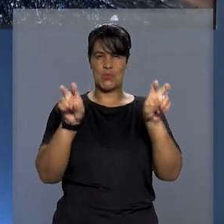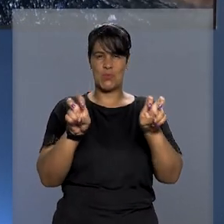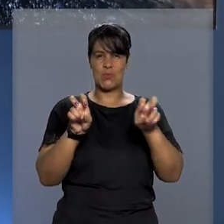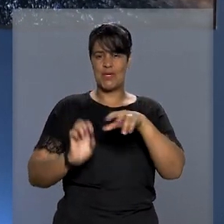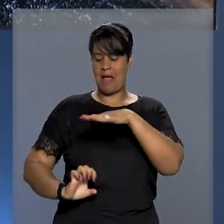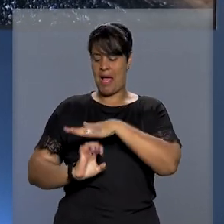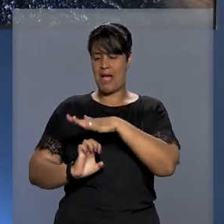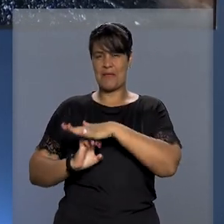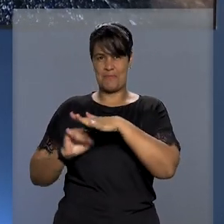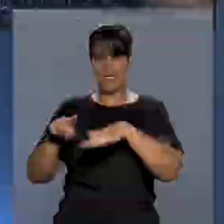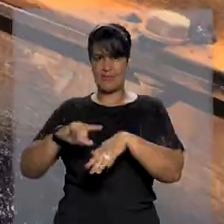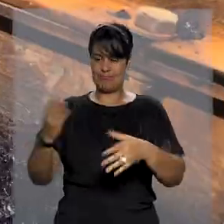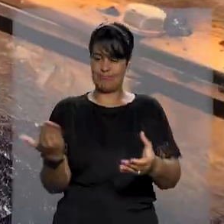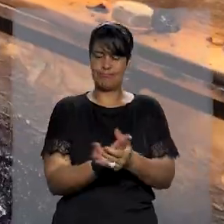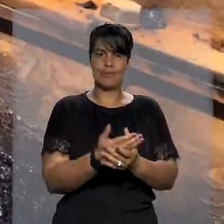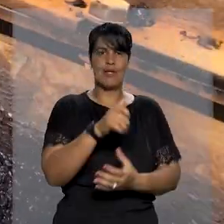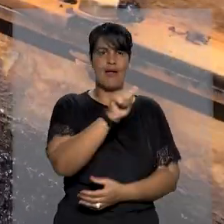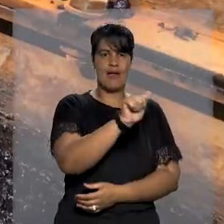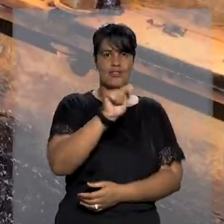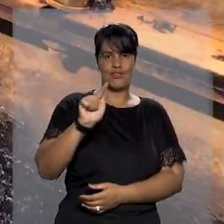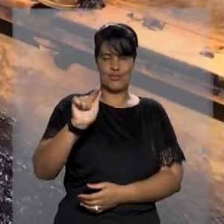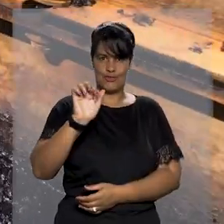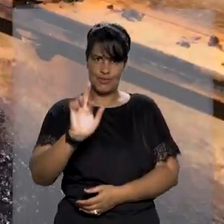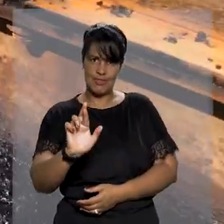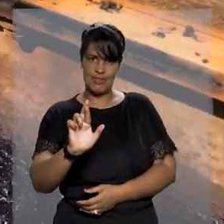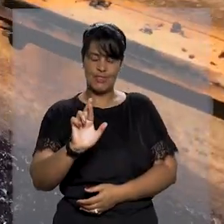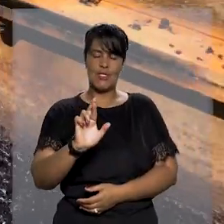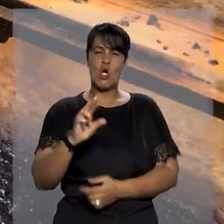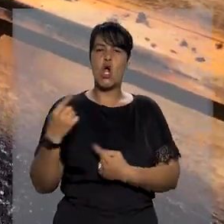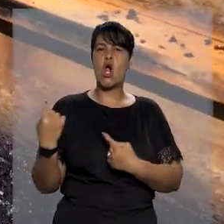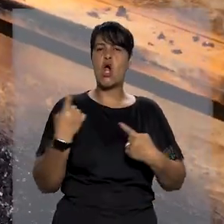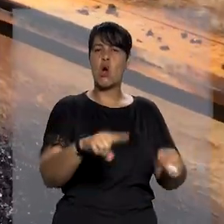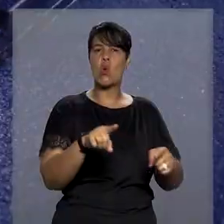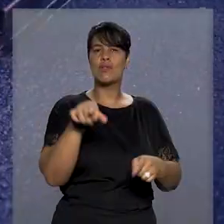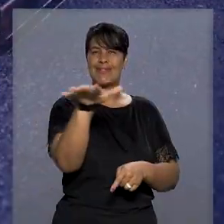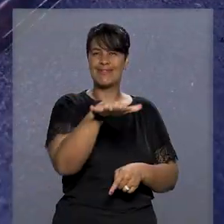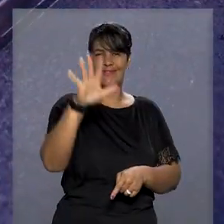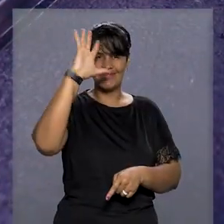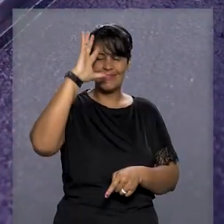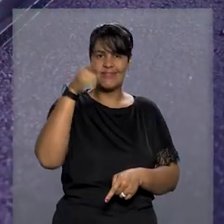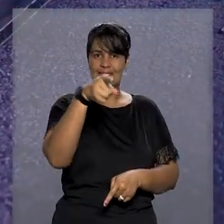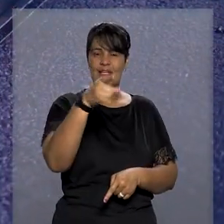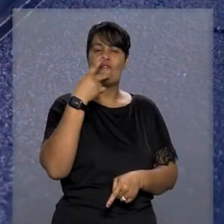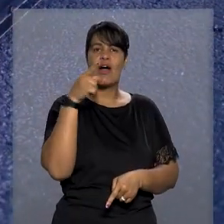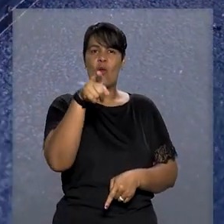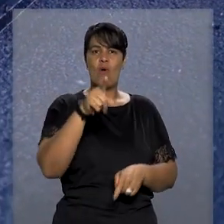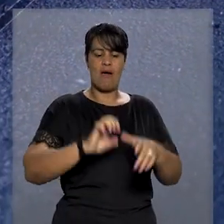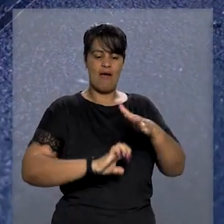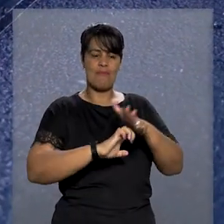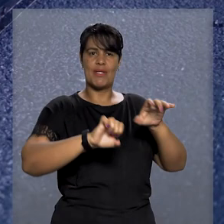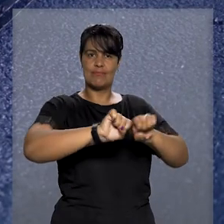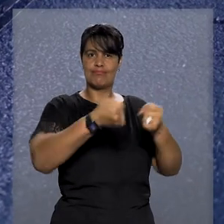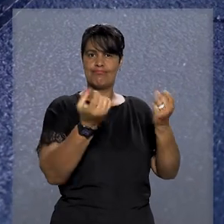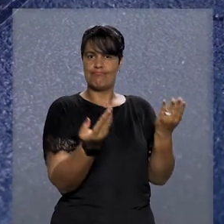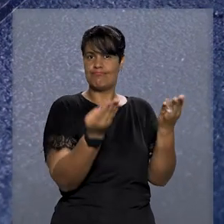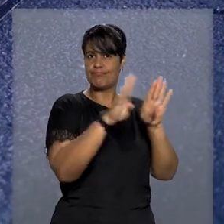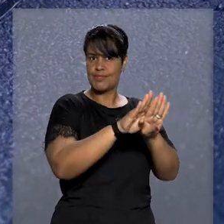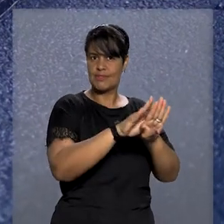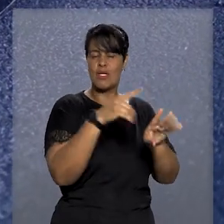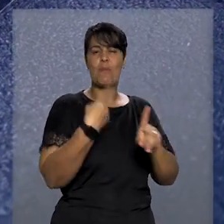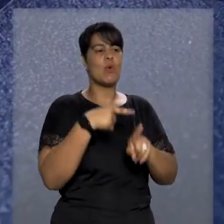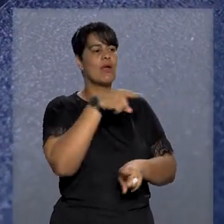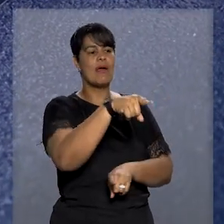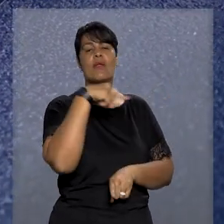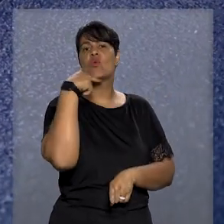julgado, uma empresa interpôs agravo de instrumento contra a decisão de primeira instância que decretou a sua falência depois de admitir que não